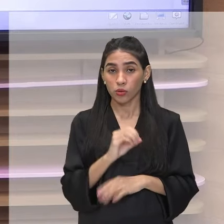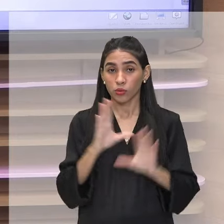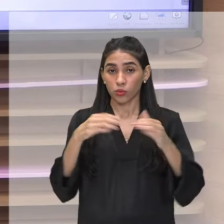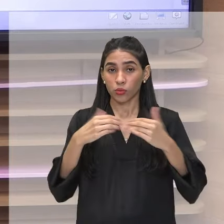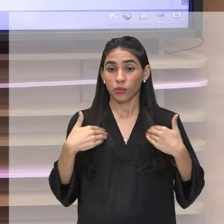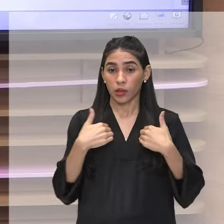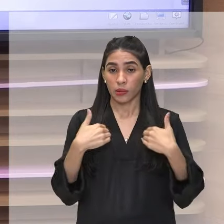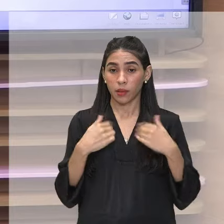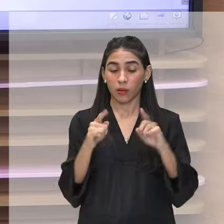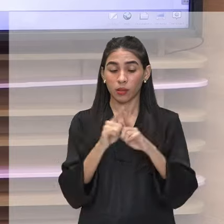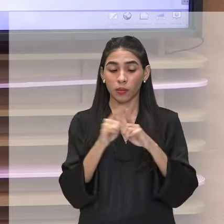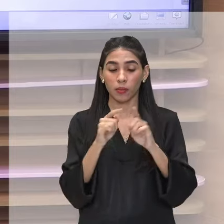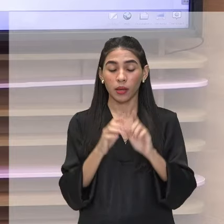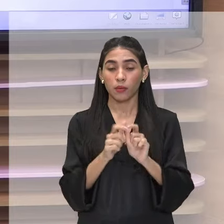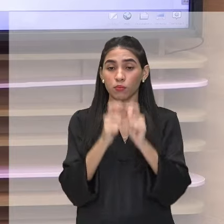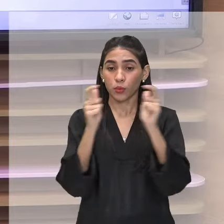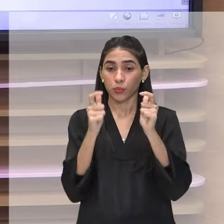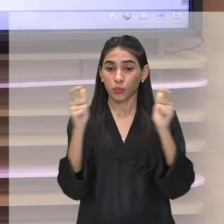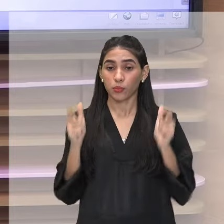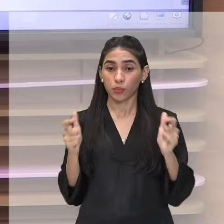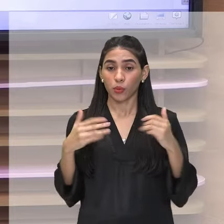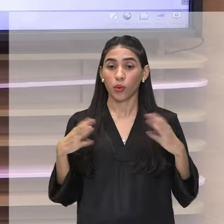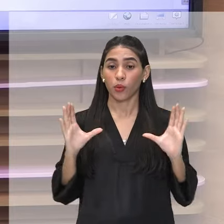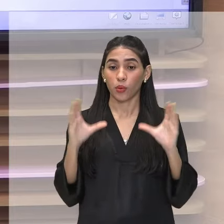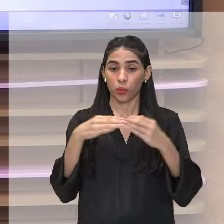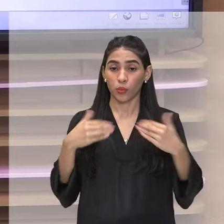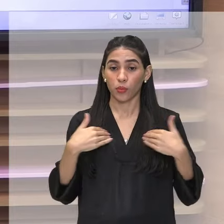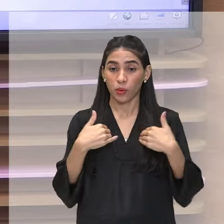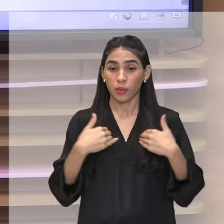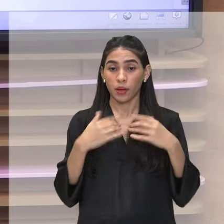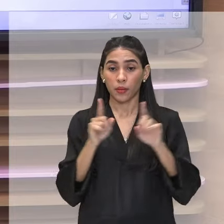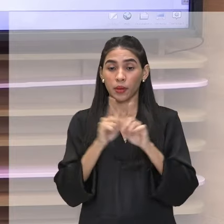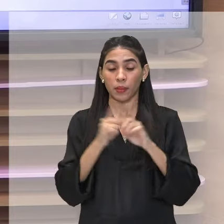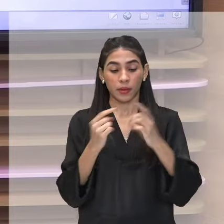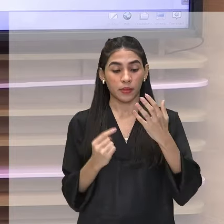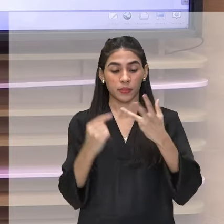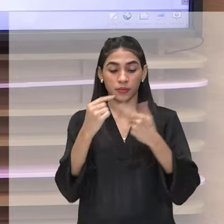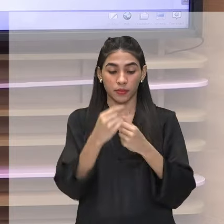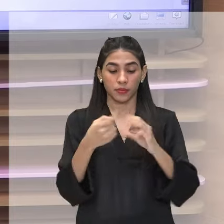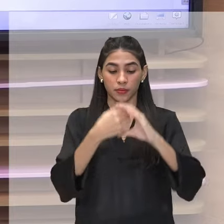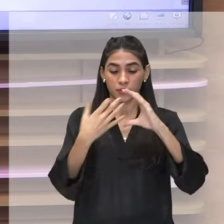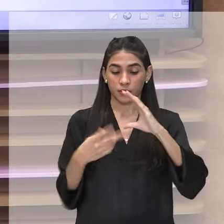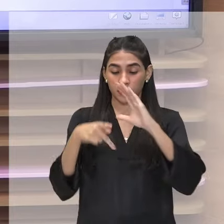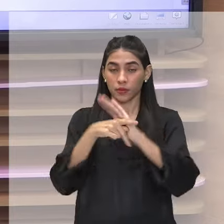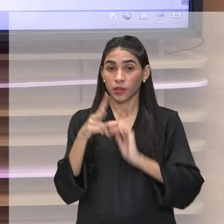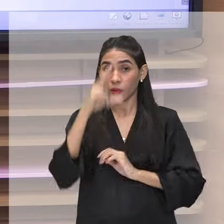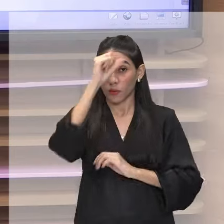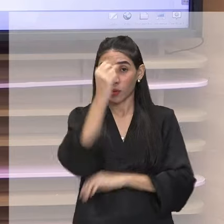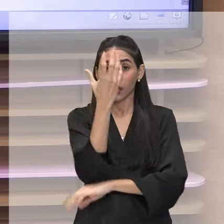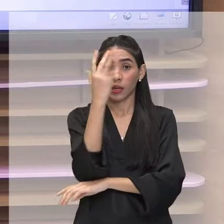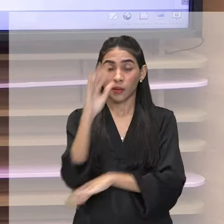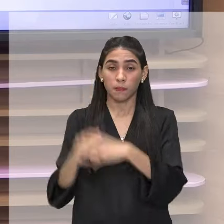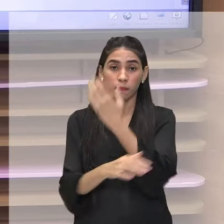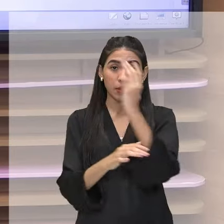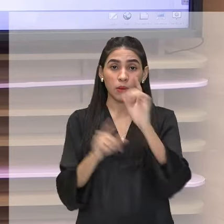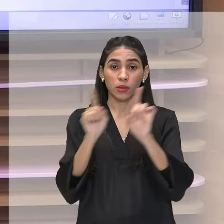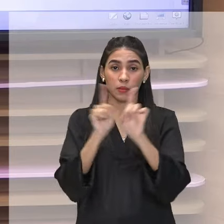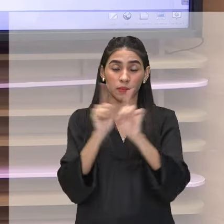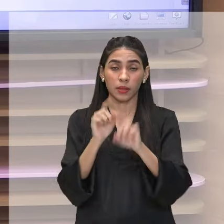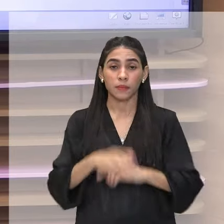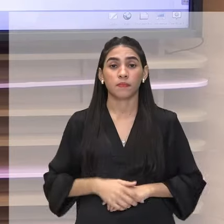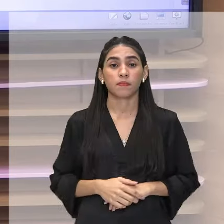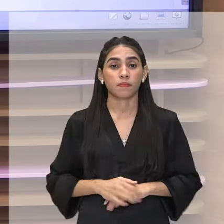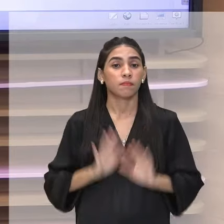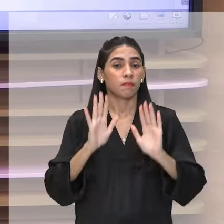crescimento populacional, né? E todas essas características de representação da resistência ambiental também. E aí, quando a gente